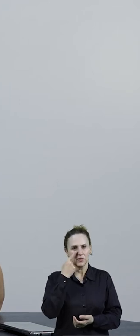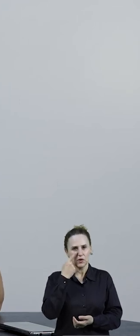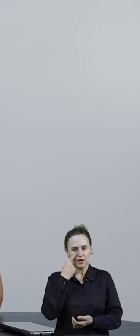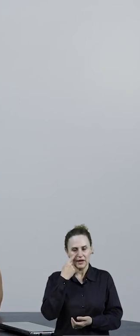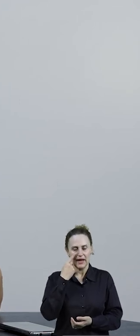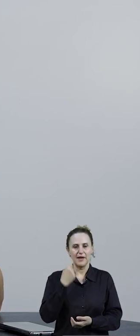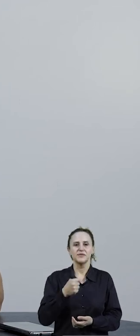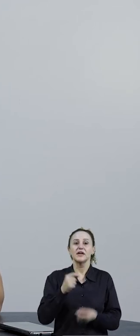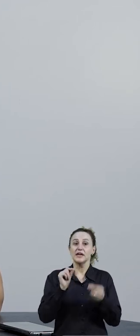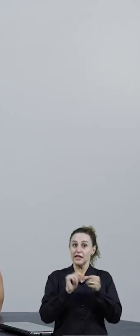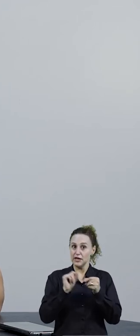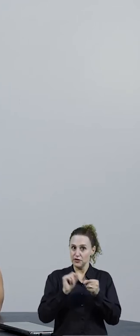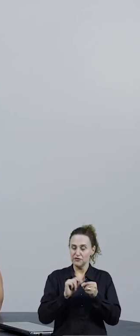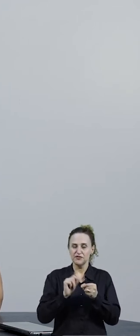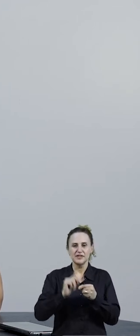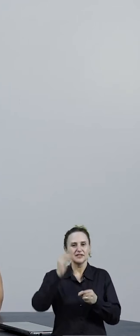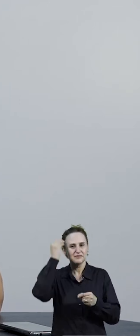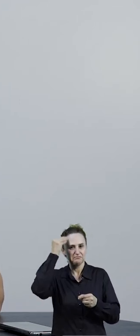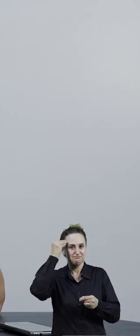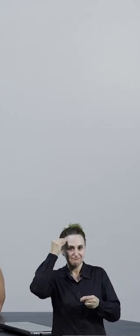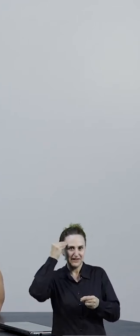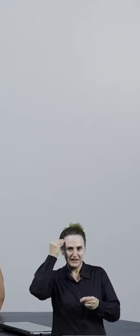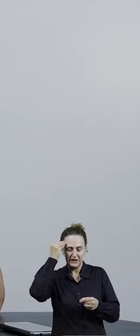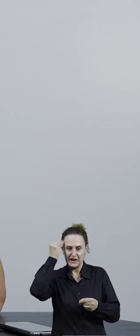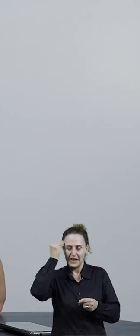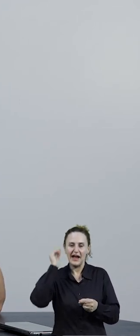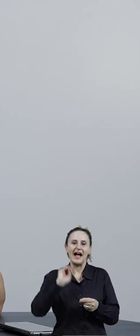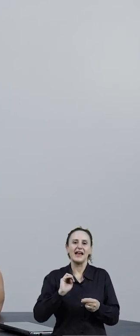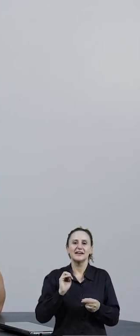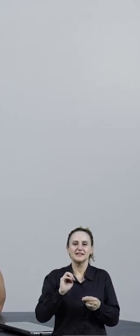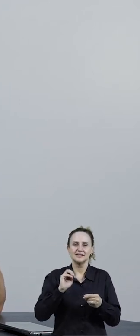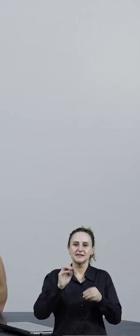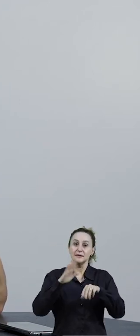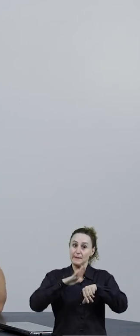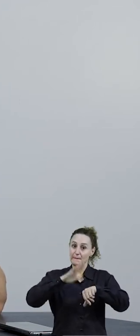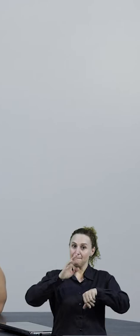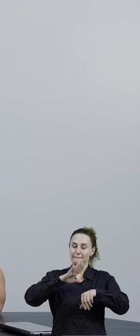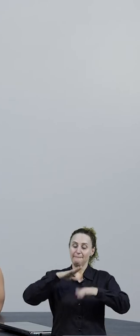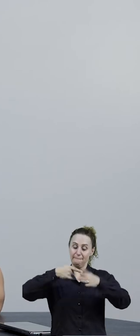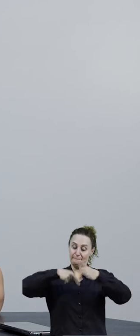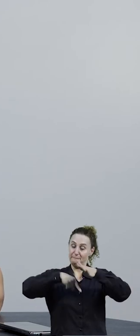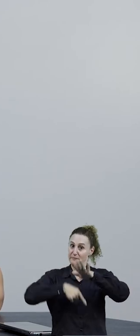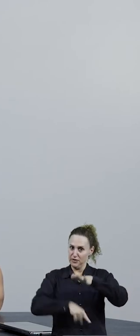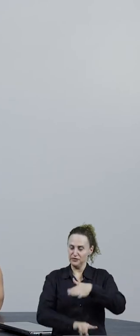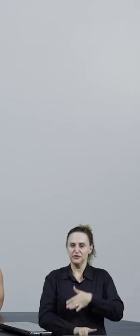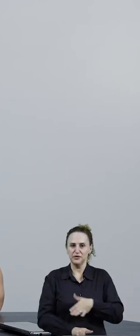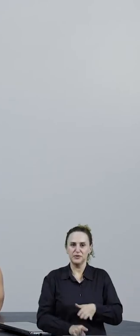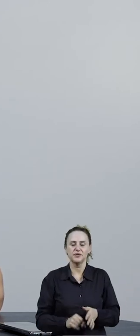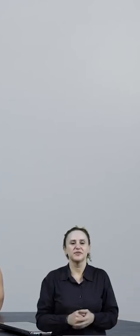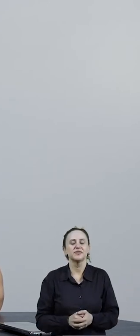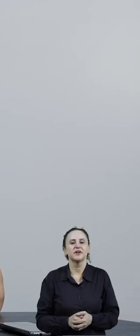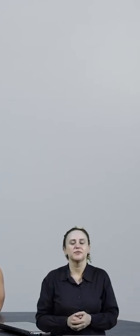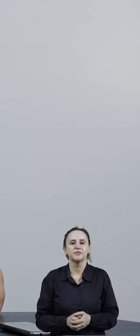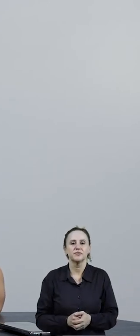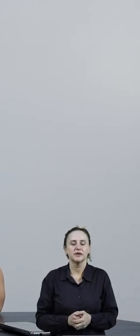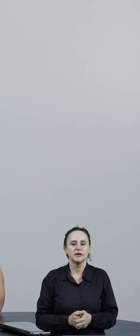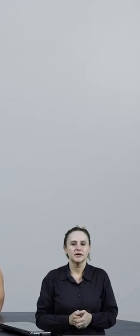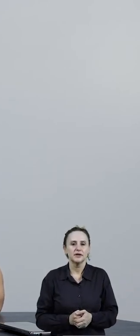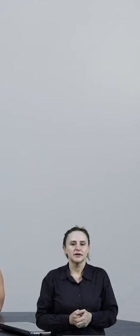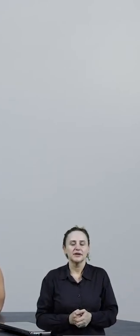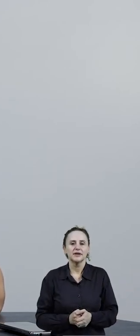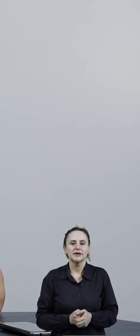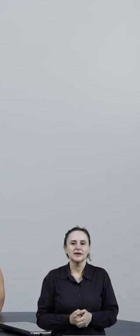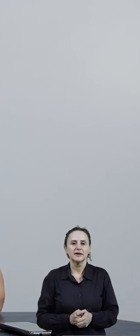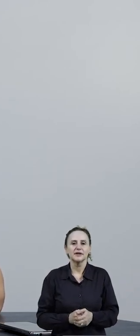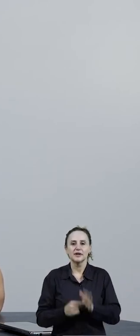a análise que eu realizei sobre esse conto aí no viés teórico mais aprofundado que eu costumo fazer minhas publicações, pode me